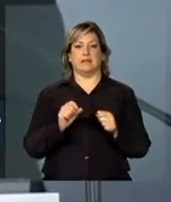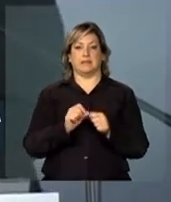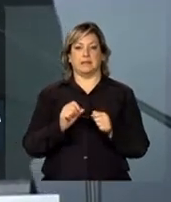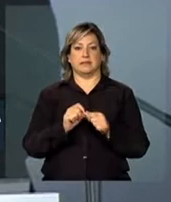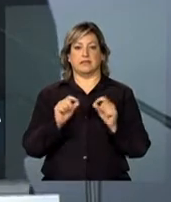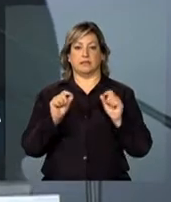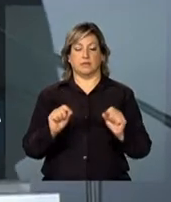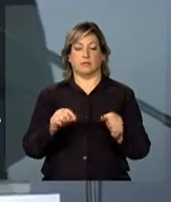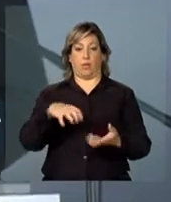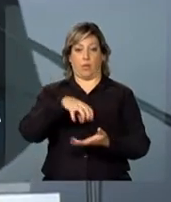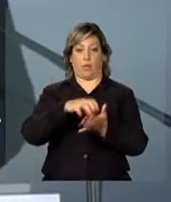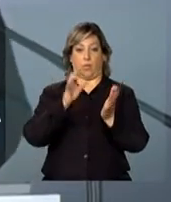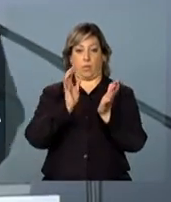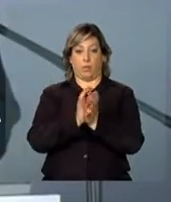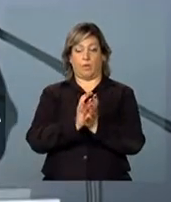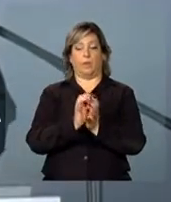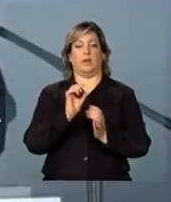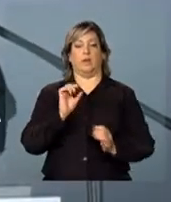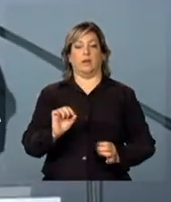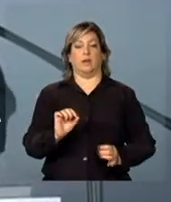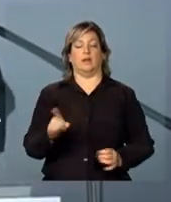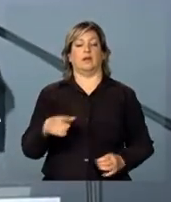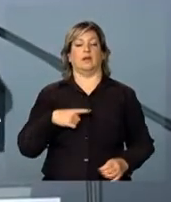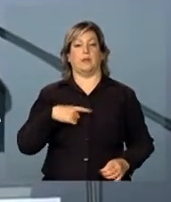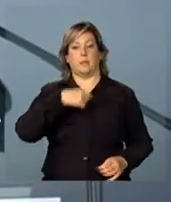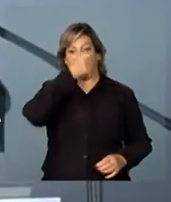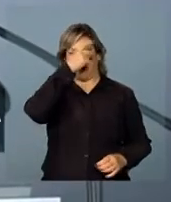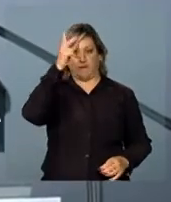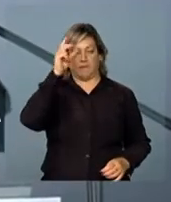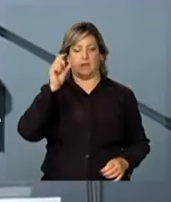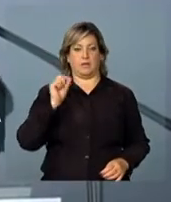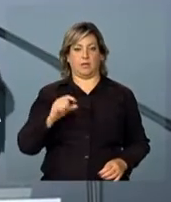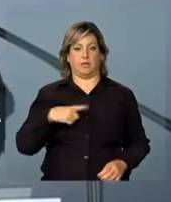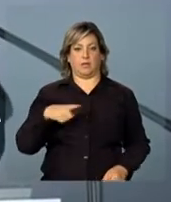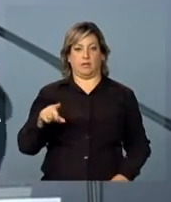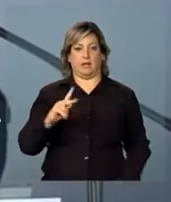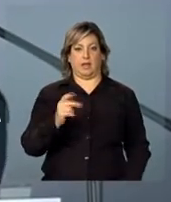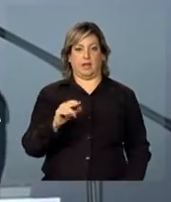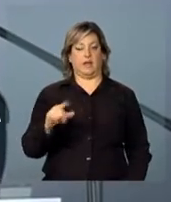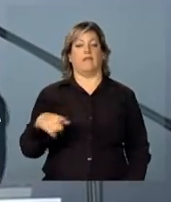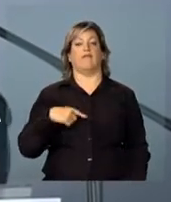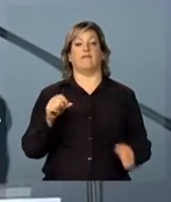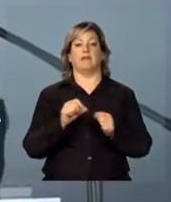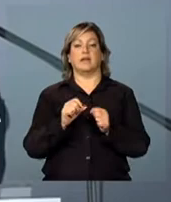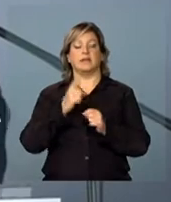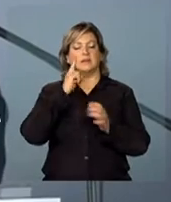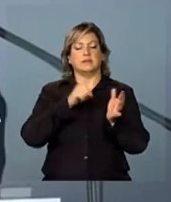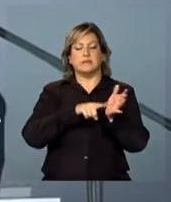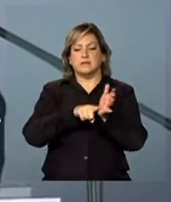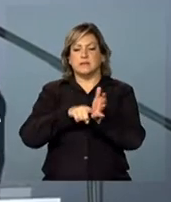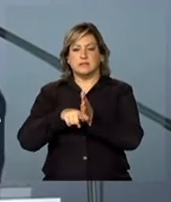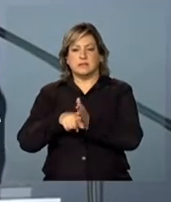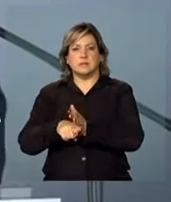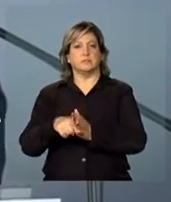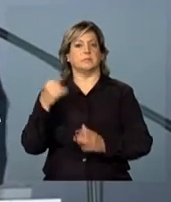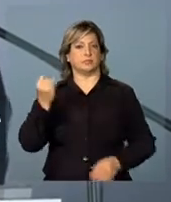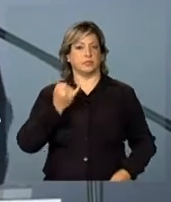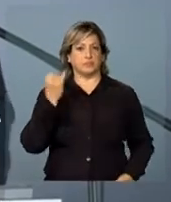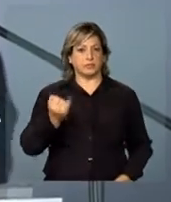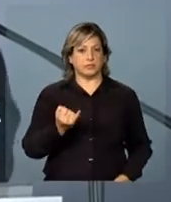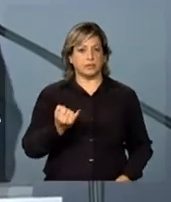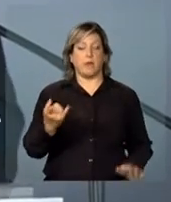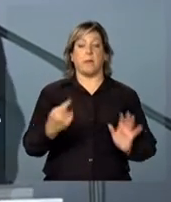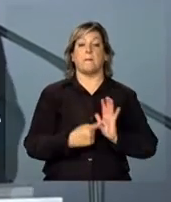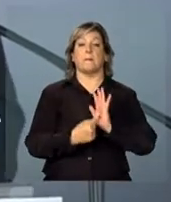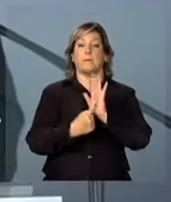A equipe do prefeito Fernando Haddad, nosso secretário de Saúde, José de Filipe, fez um primeiro levantamento importante que